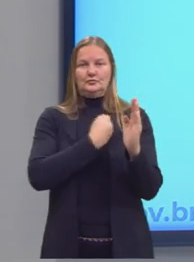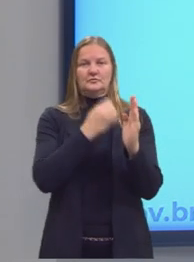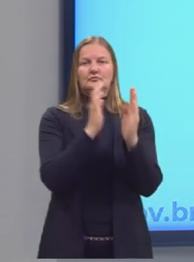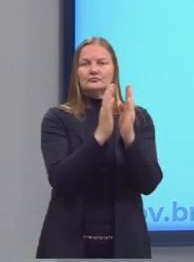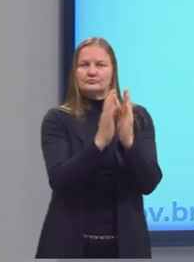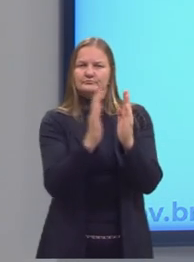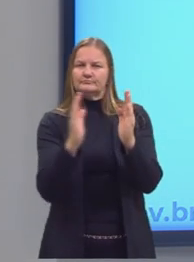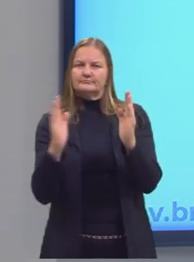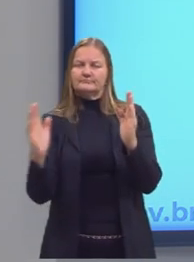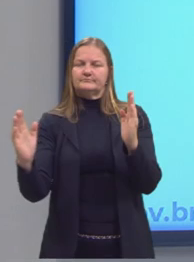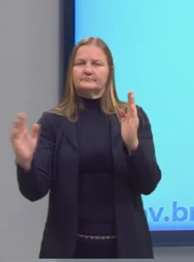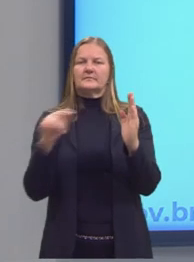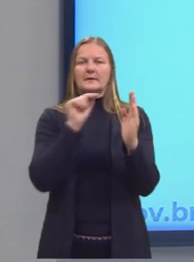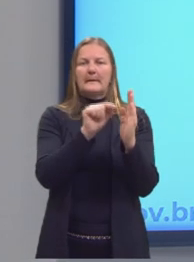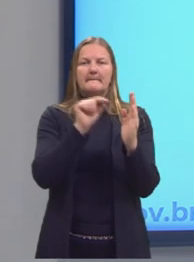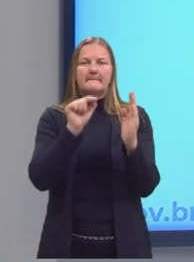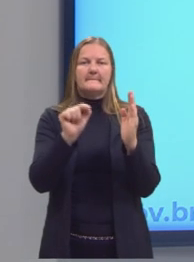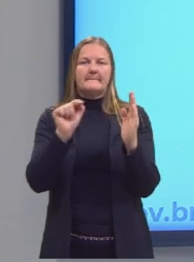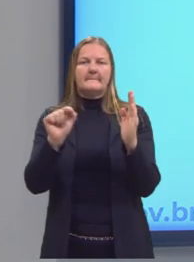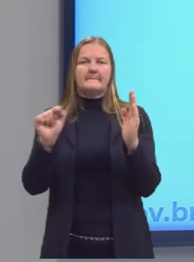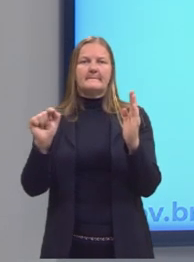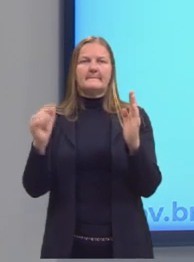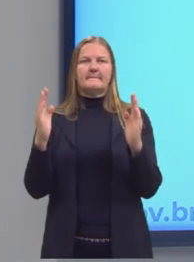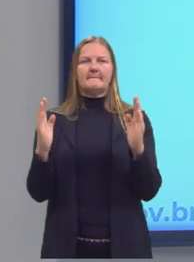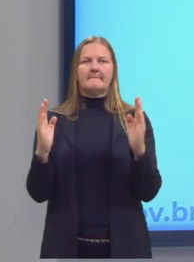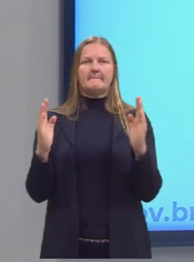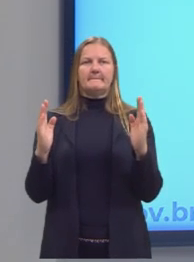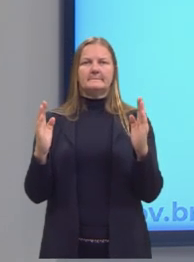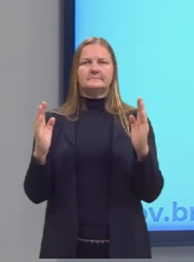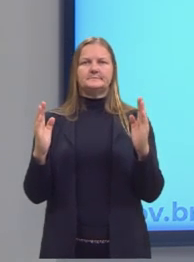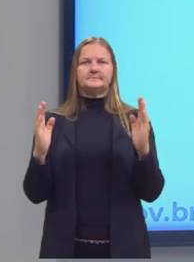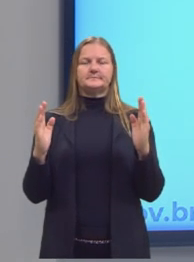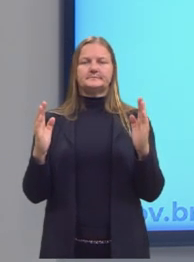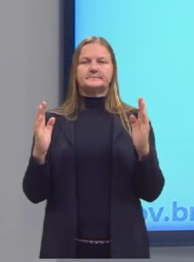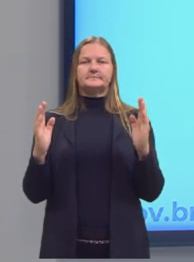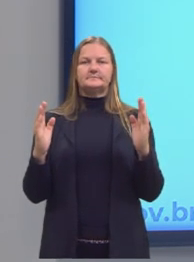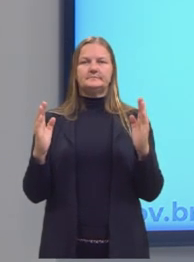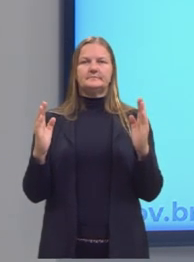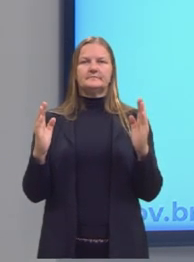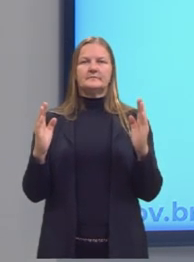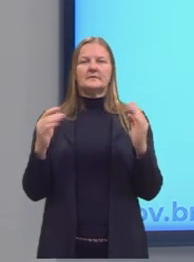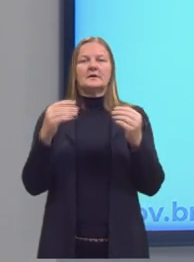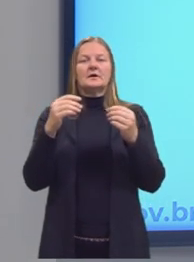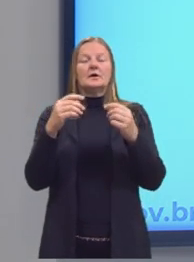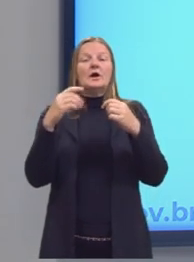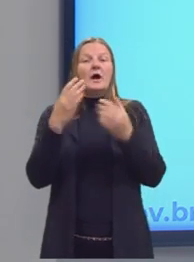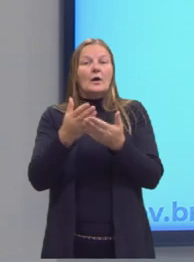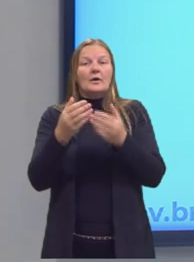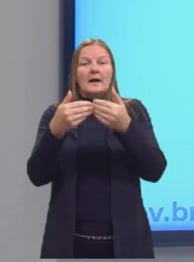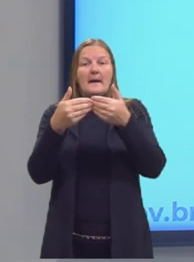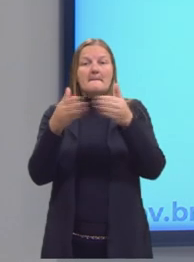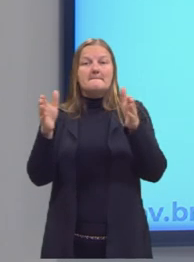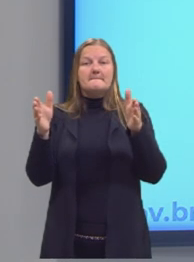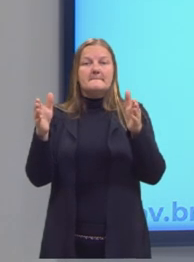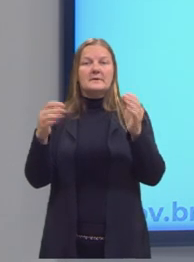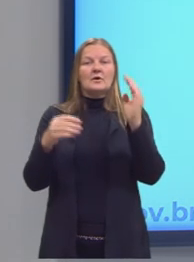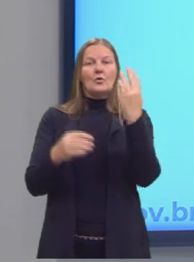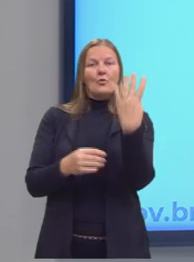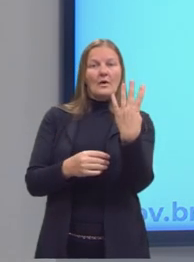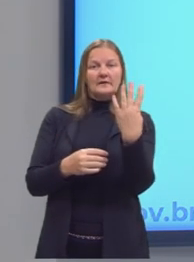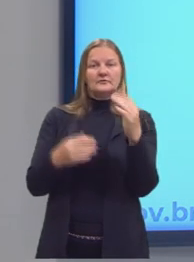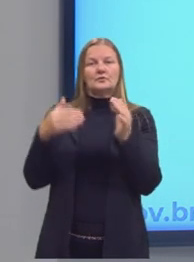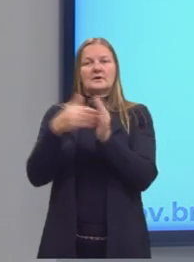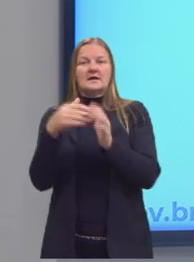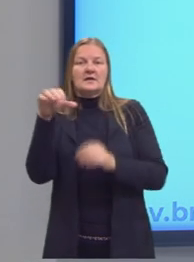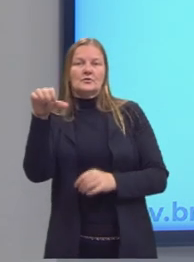marcado ali os pontos. Nesse aqui, nós queremos, então, um intervalo aberto de 4 até 9.